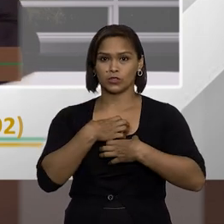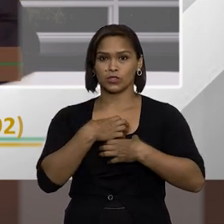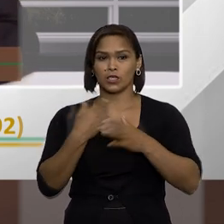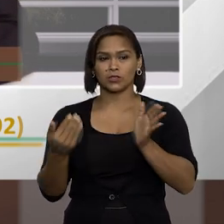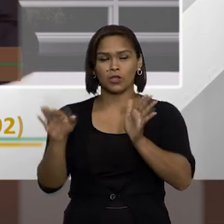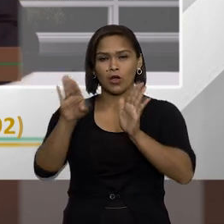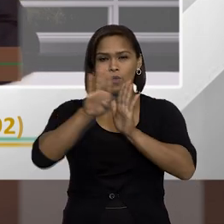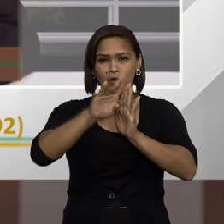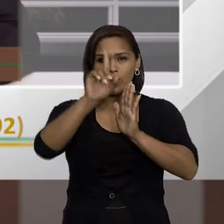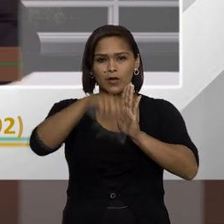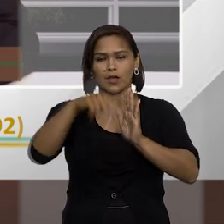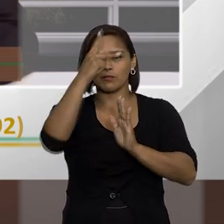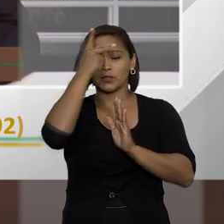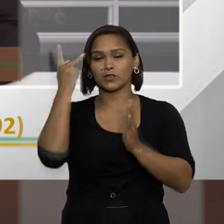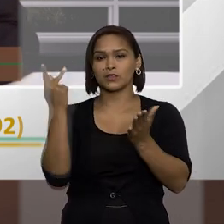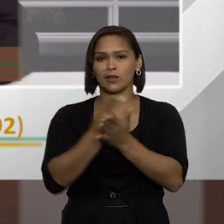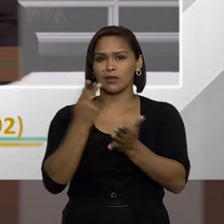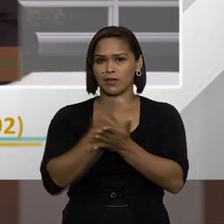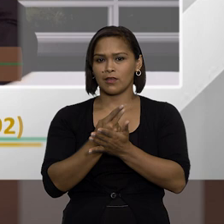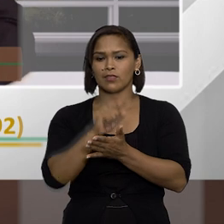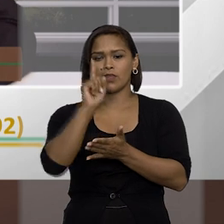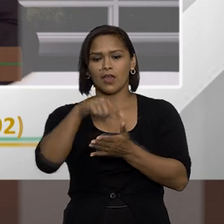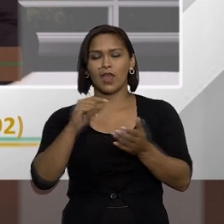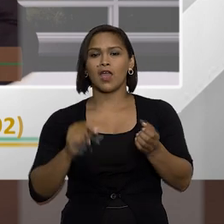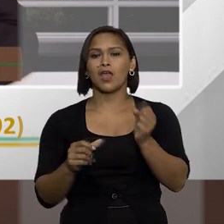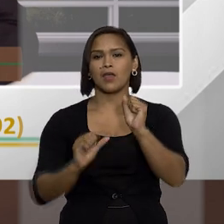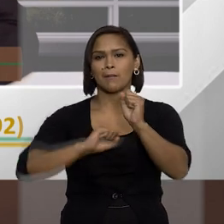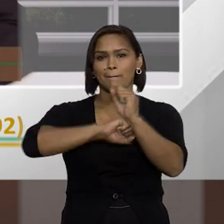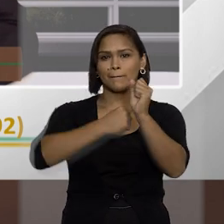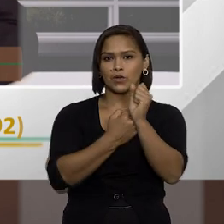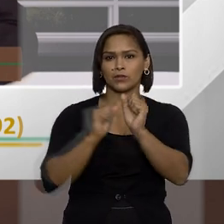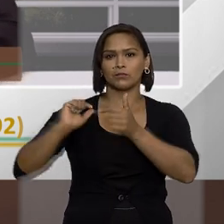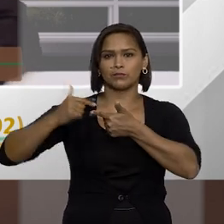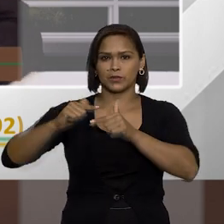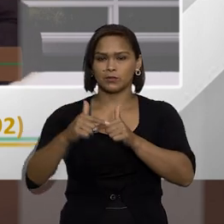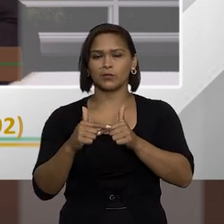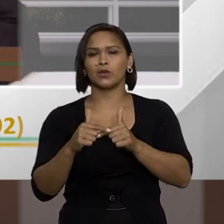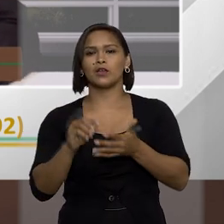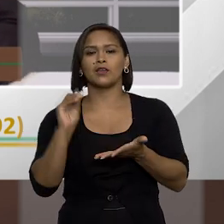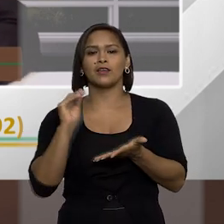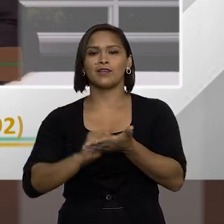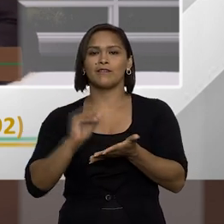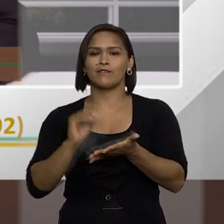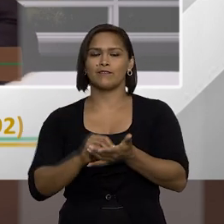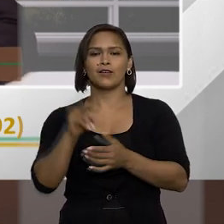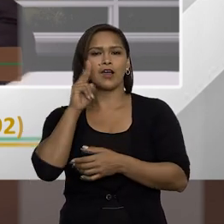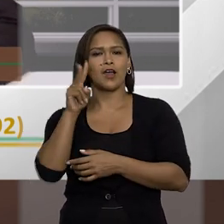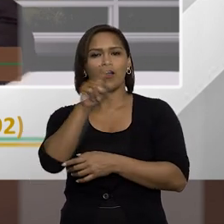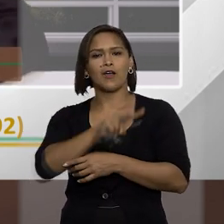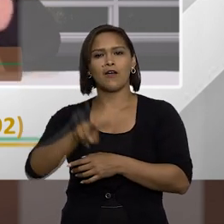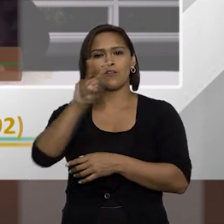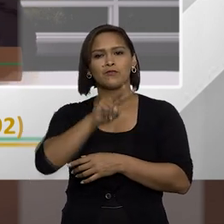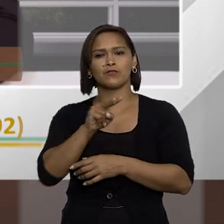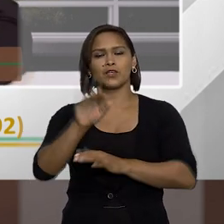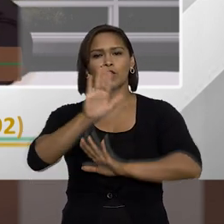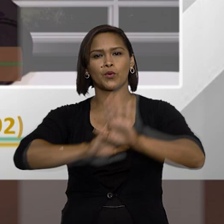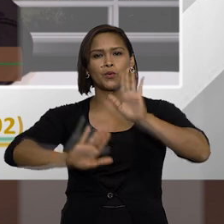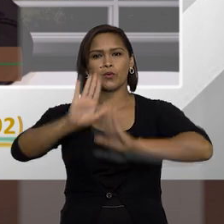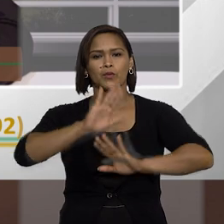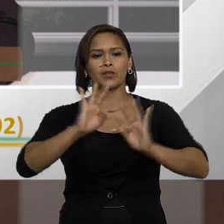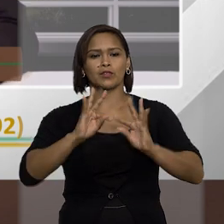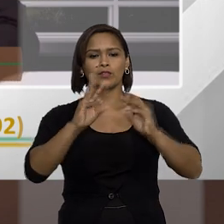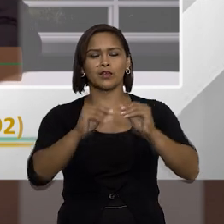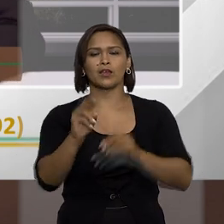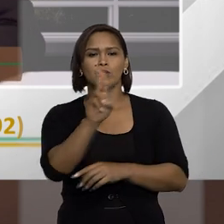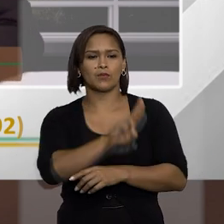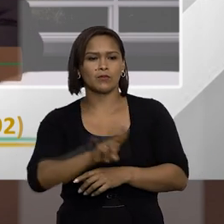gente atingir efetivamente o sujeito ímprobo é no seu patrimônio e a indisponibilidade visa preservar essa